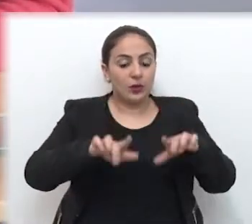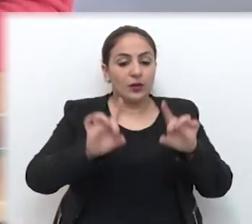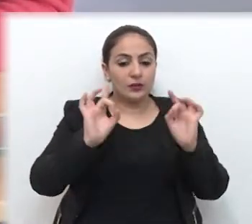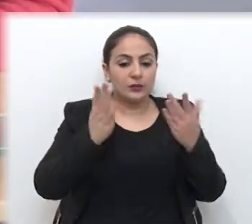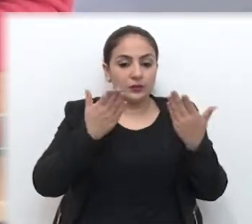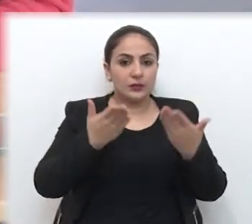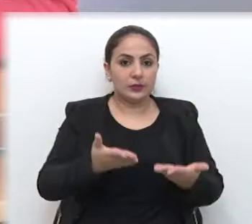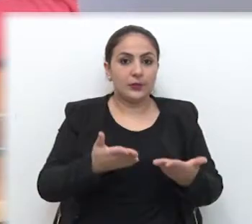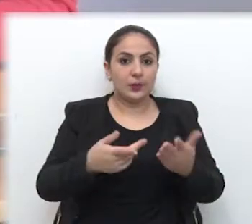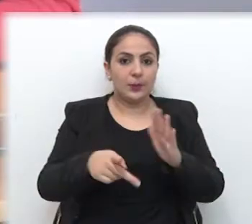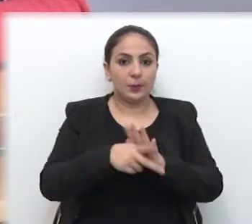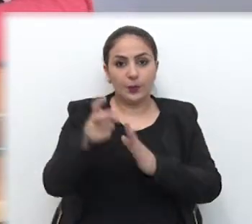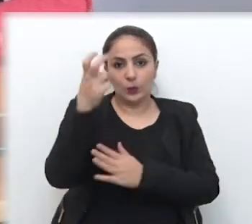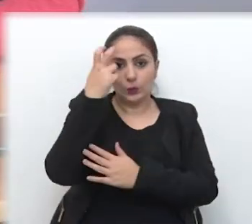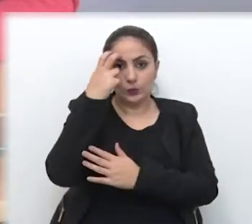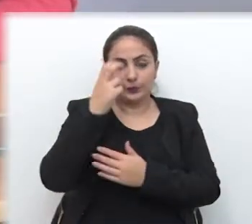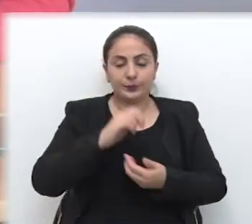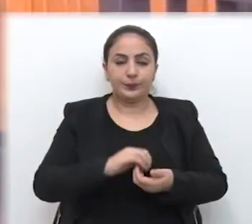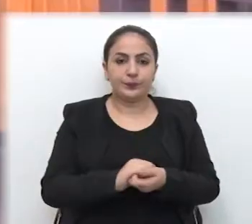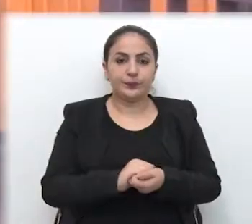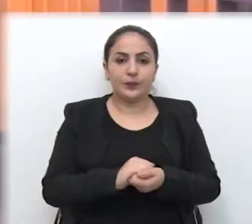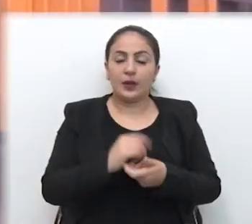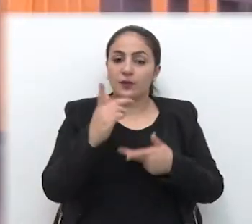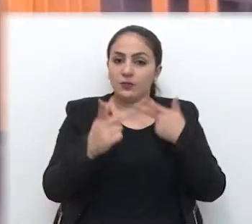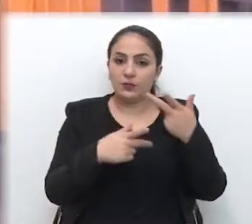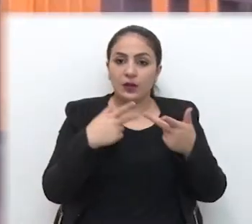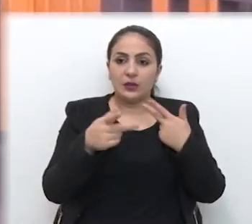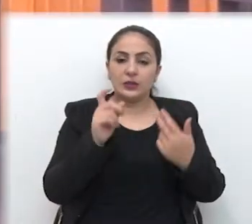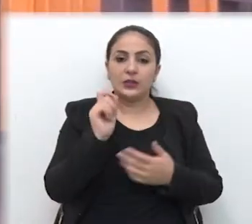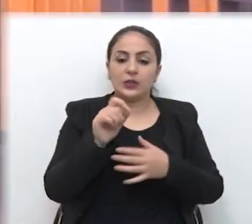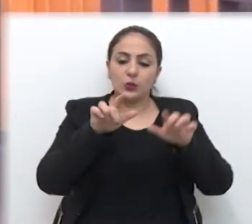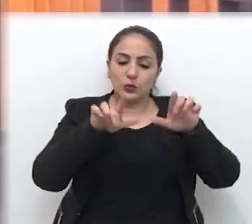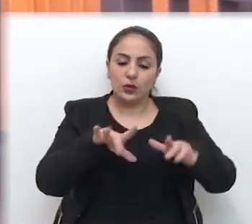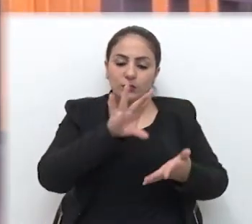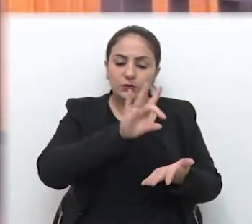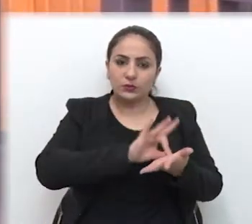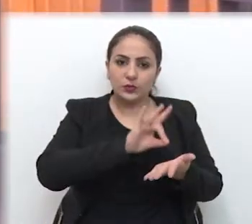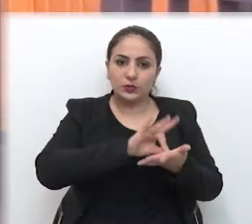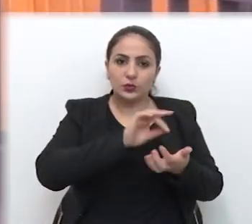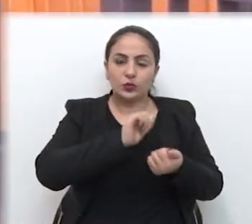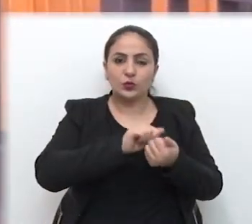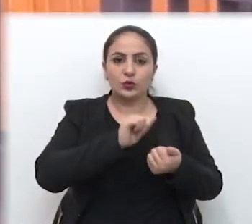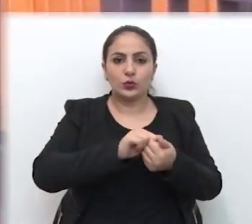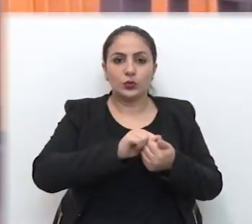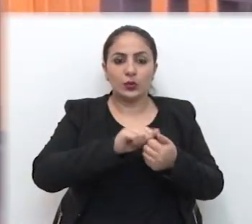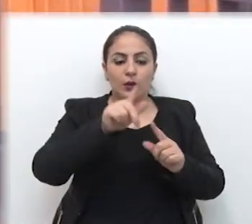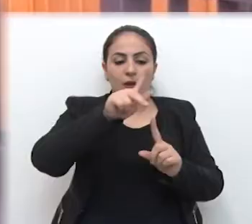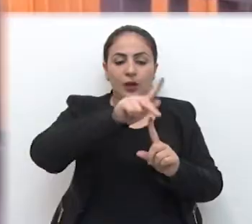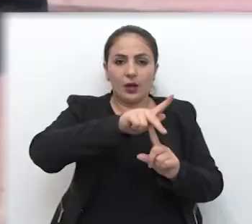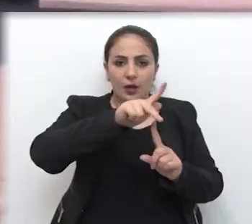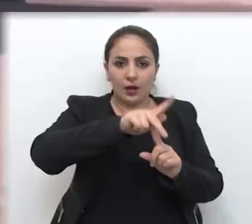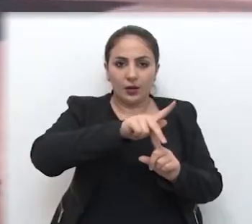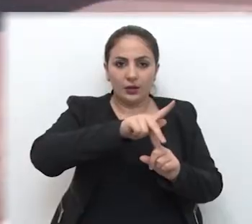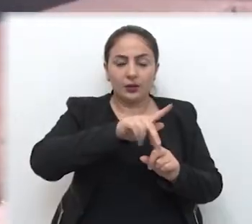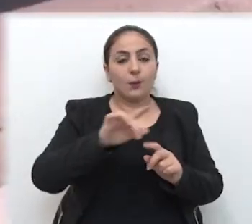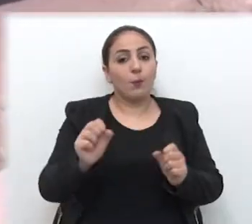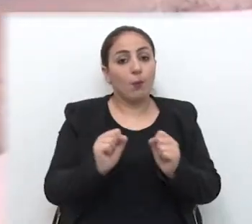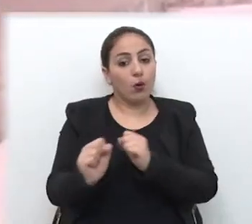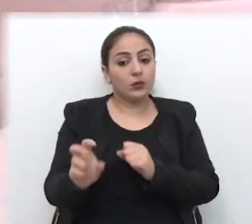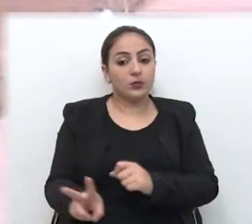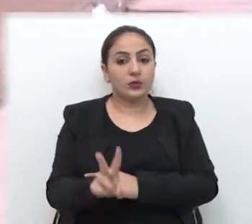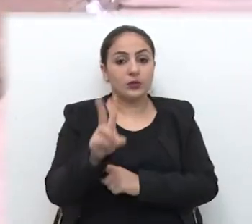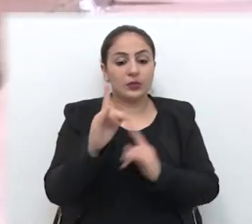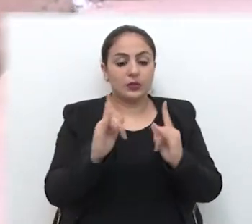específico para a cultura. Ele ressalta que um espaço fixo, junto ao Parque da Gare, poderia